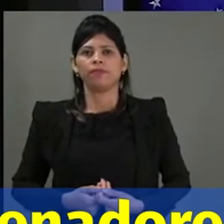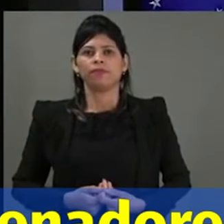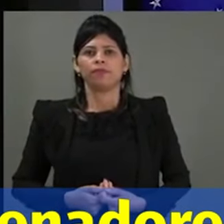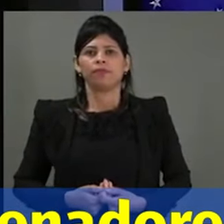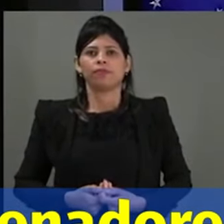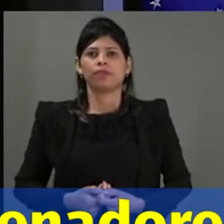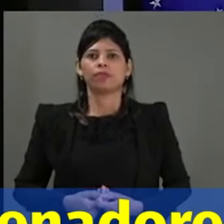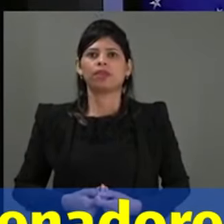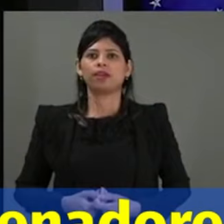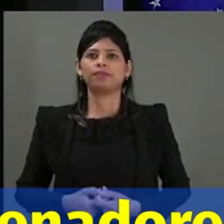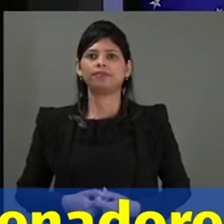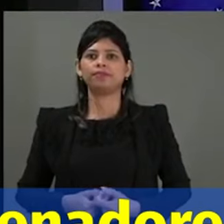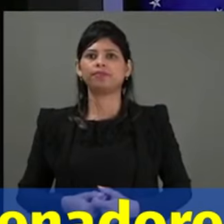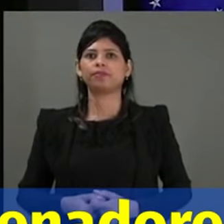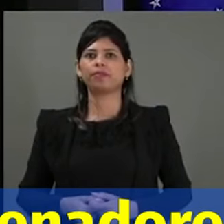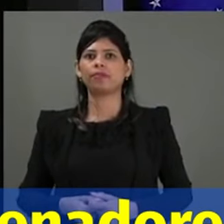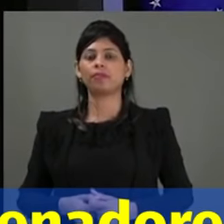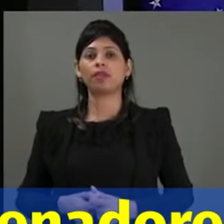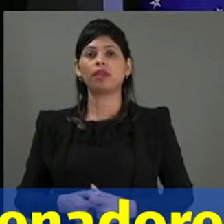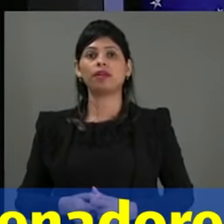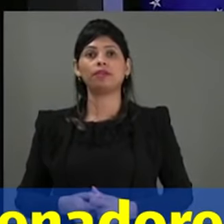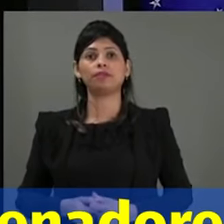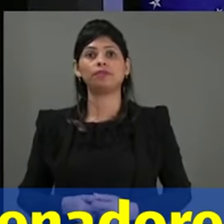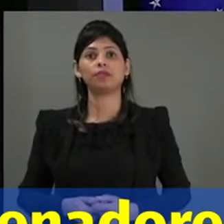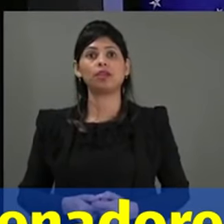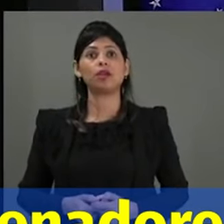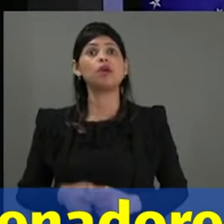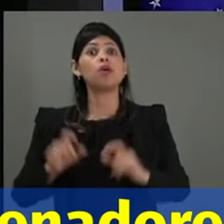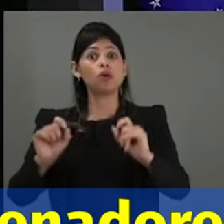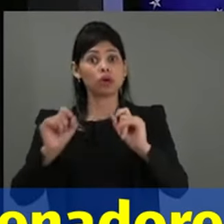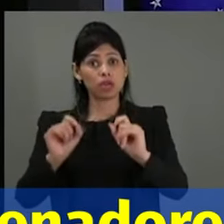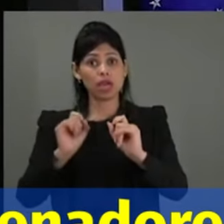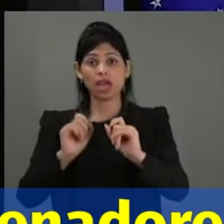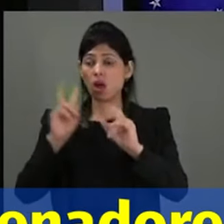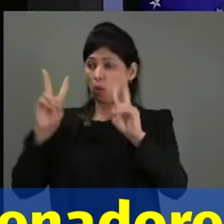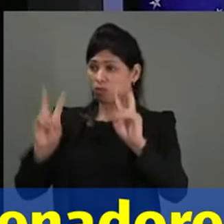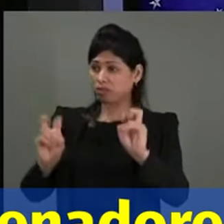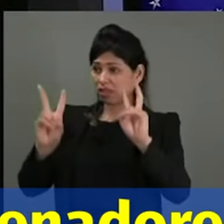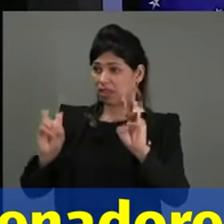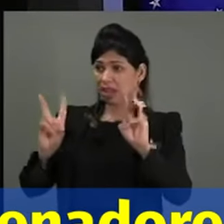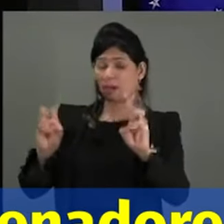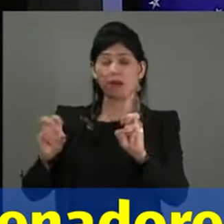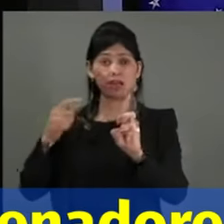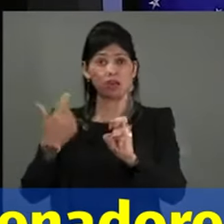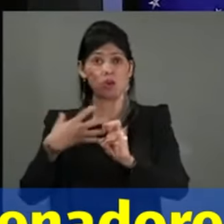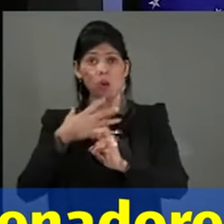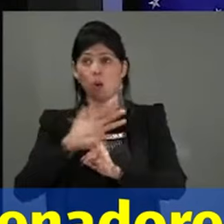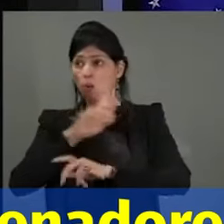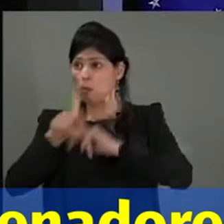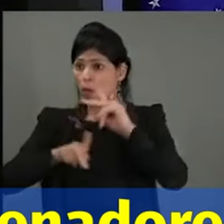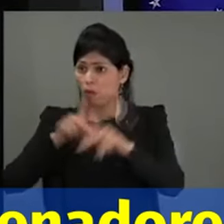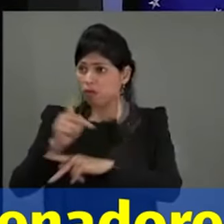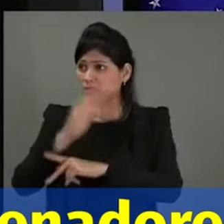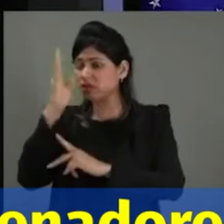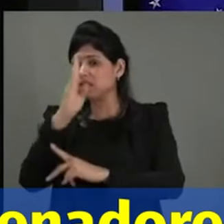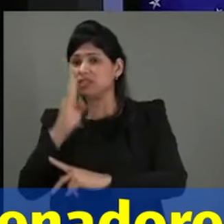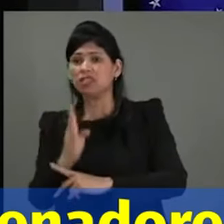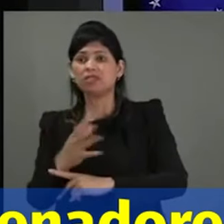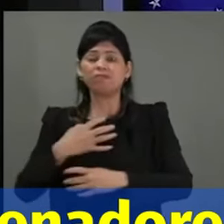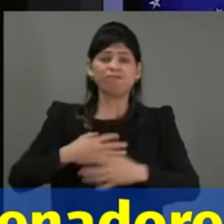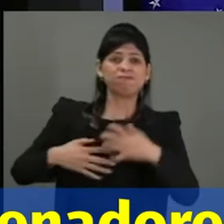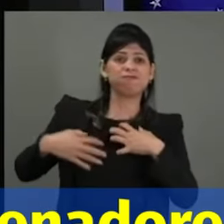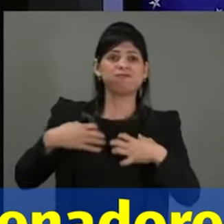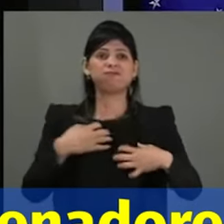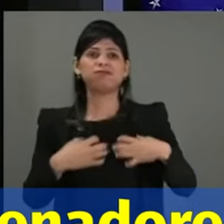esse assunto está aflingindo o coração do brasileiro justo, independente de partido, se é de direita, de esquerda,